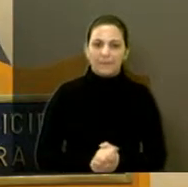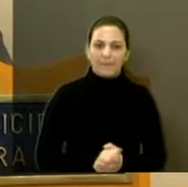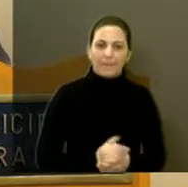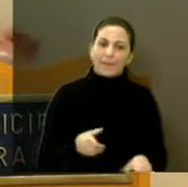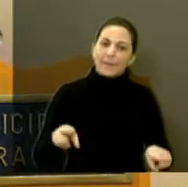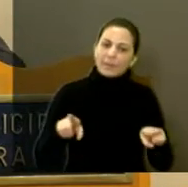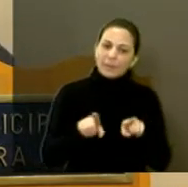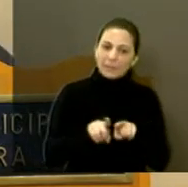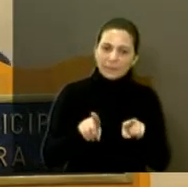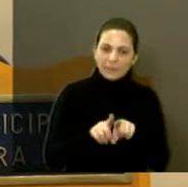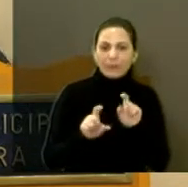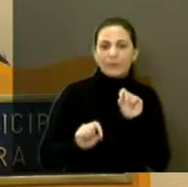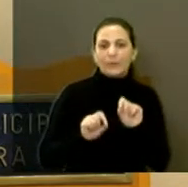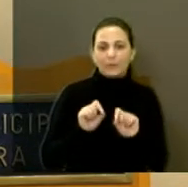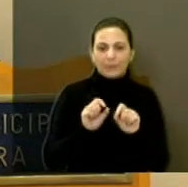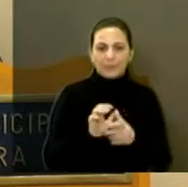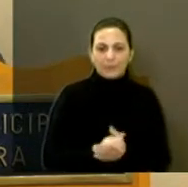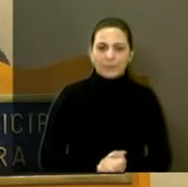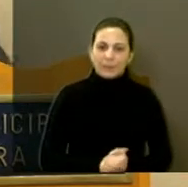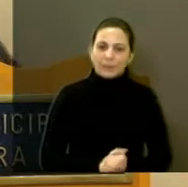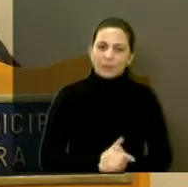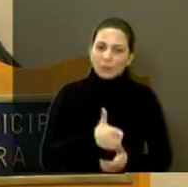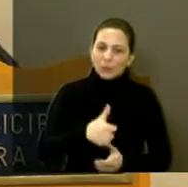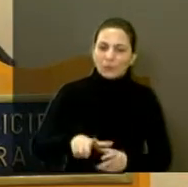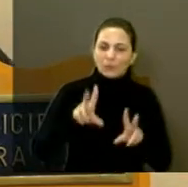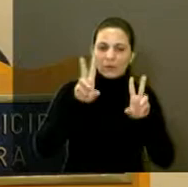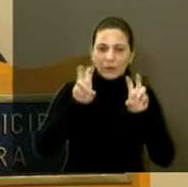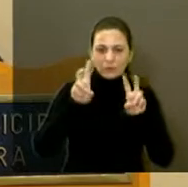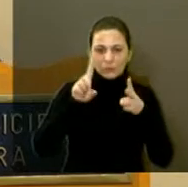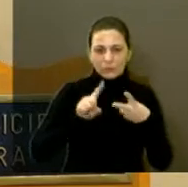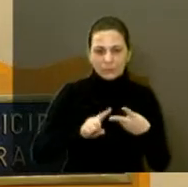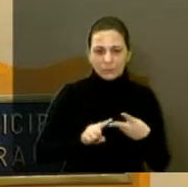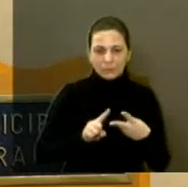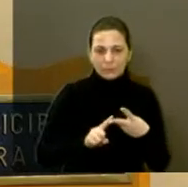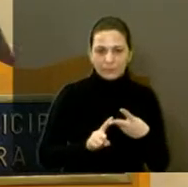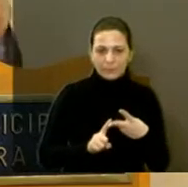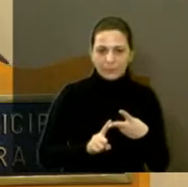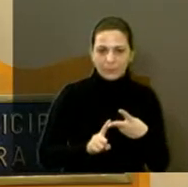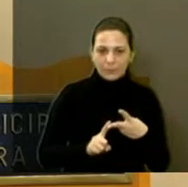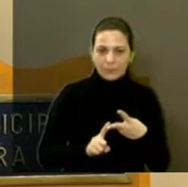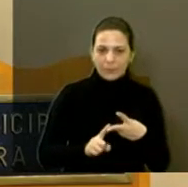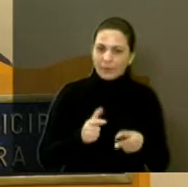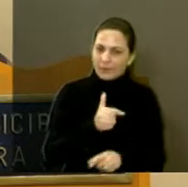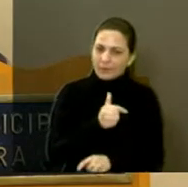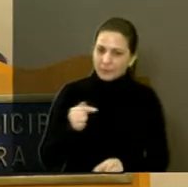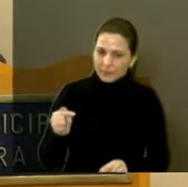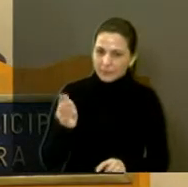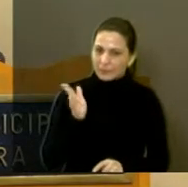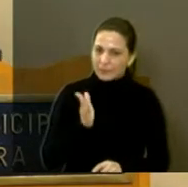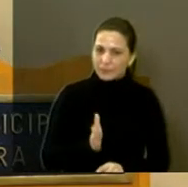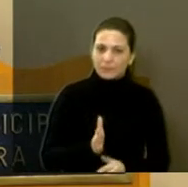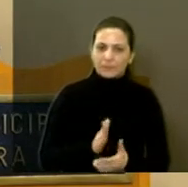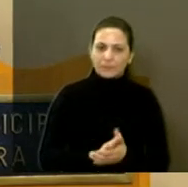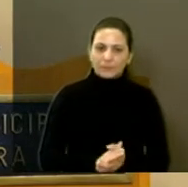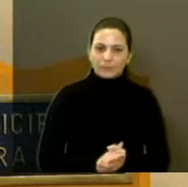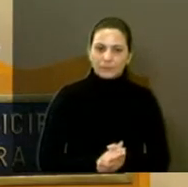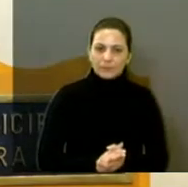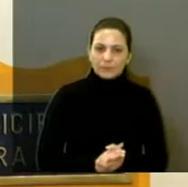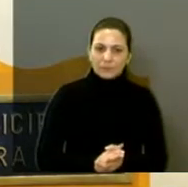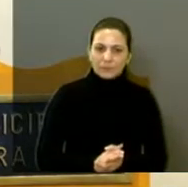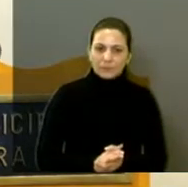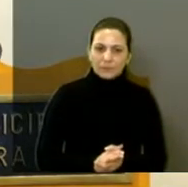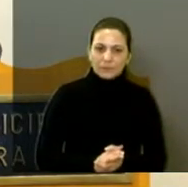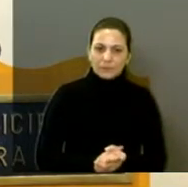também tenho outro assunto para falar, que nessa semana, essa